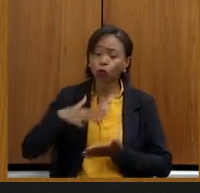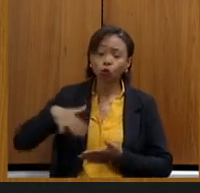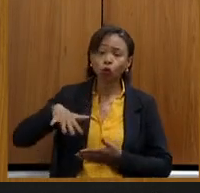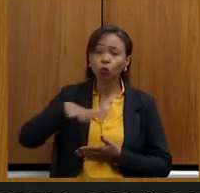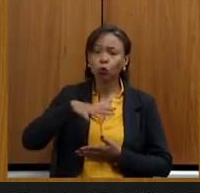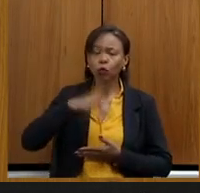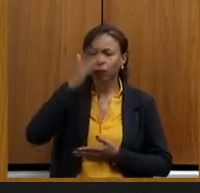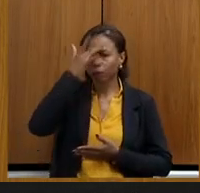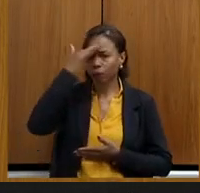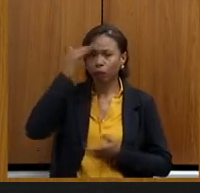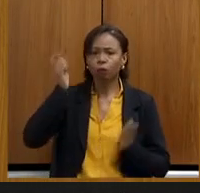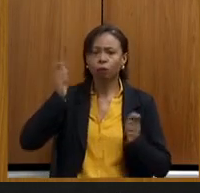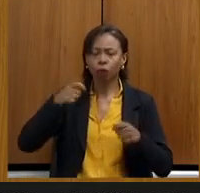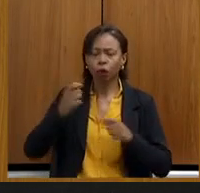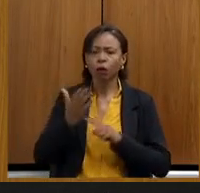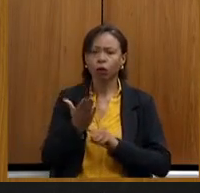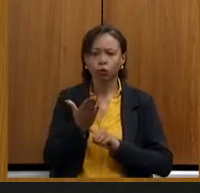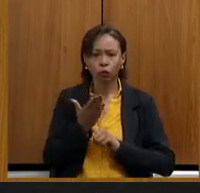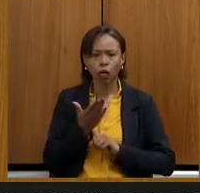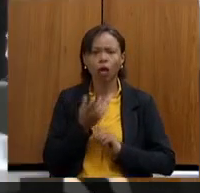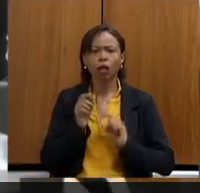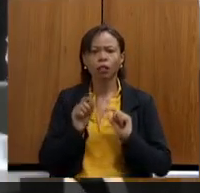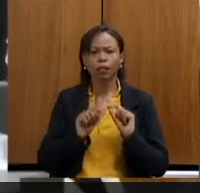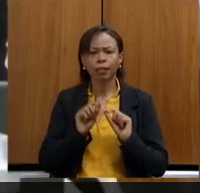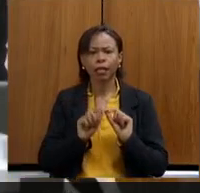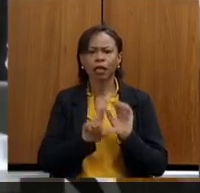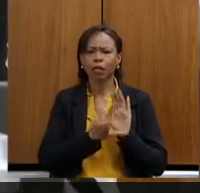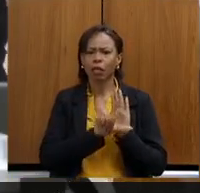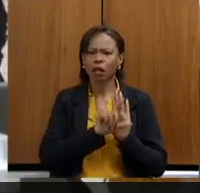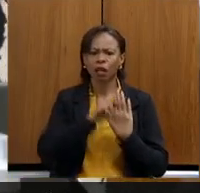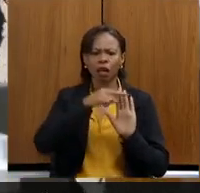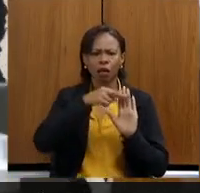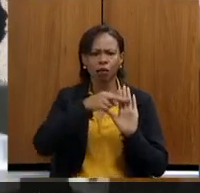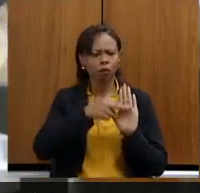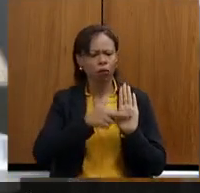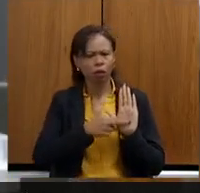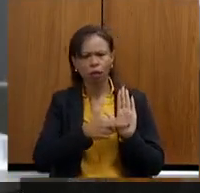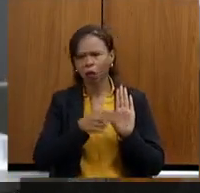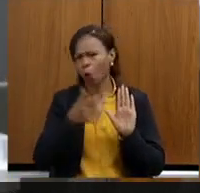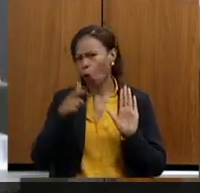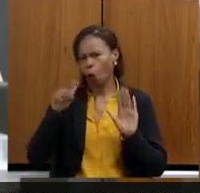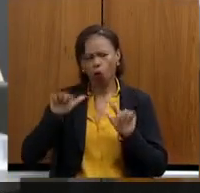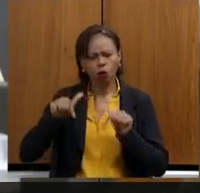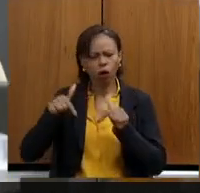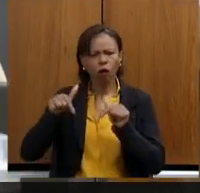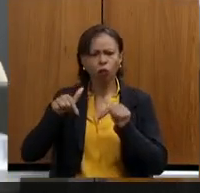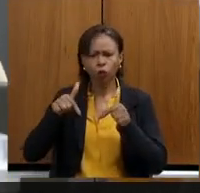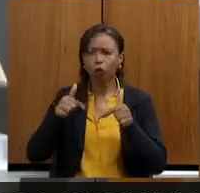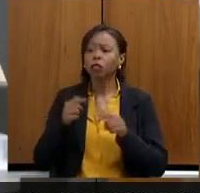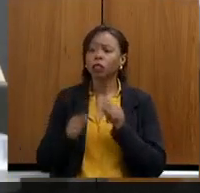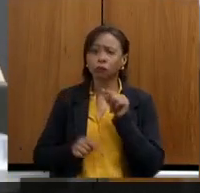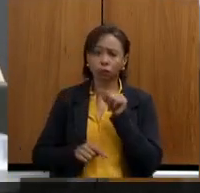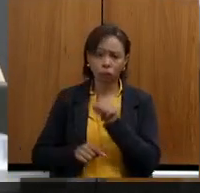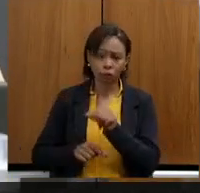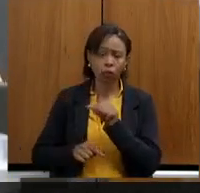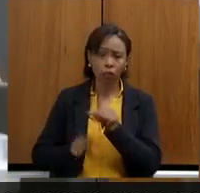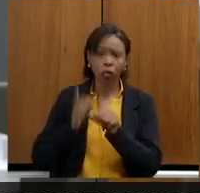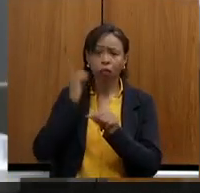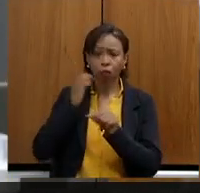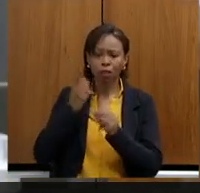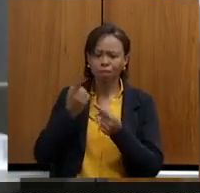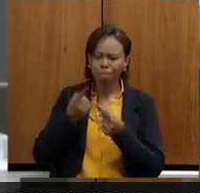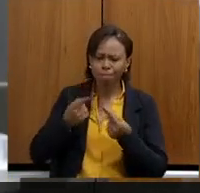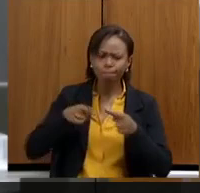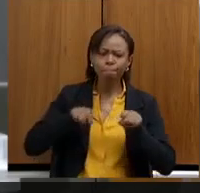atividades, seja na regulamentação de normas, seja nas outras ações, e você tem sido um grande parceiro nosso